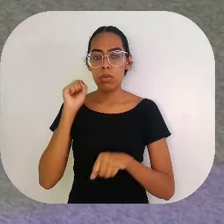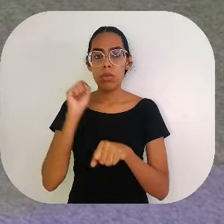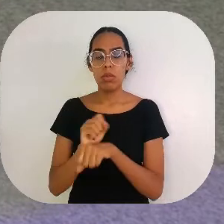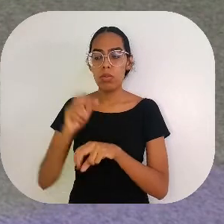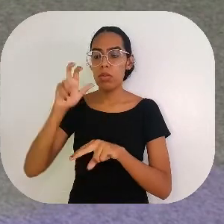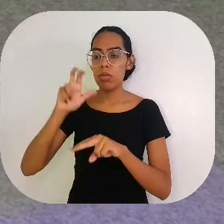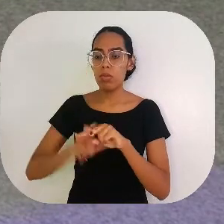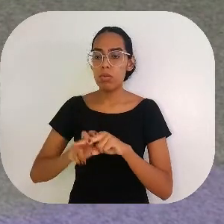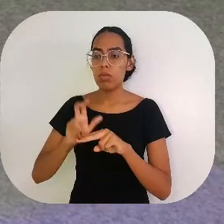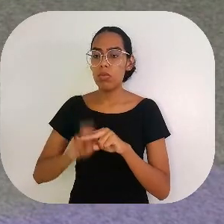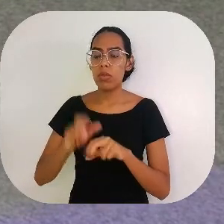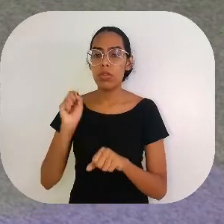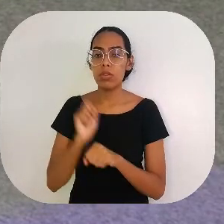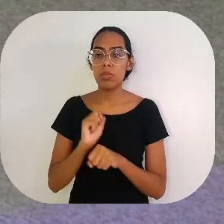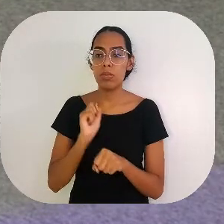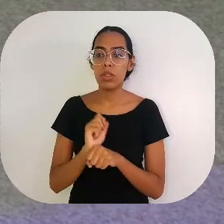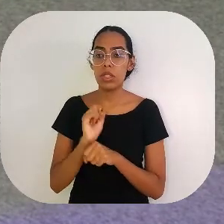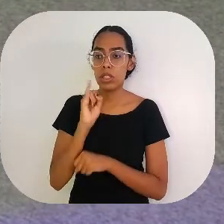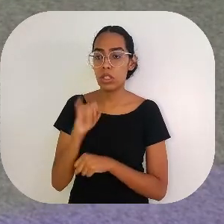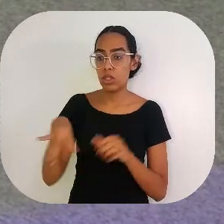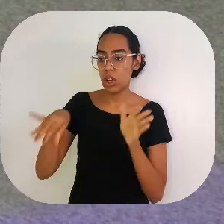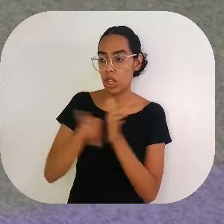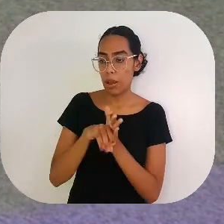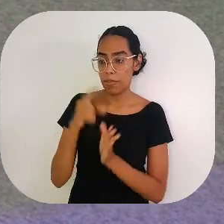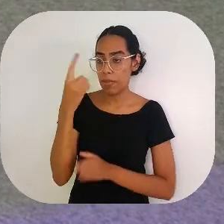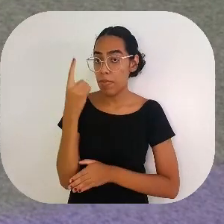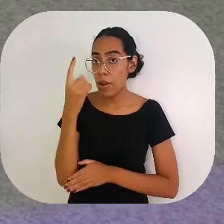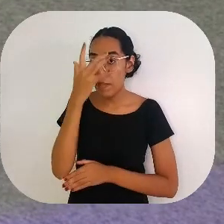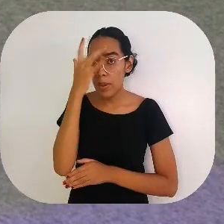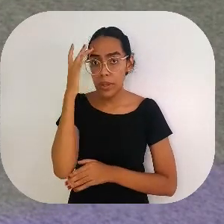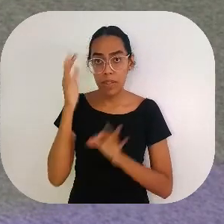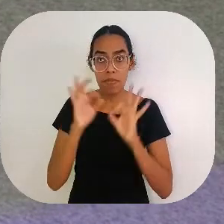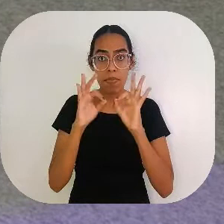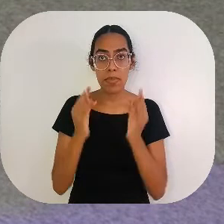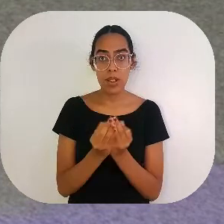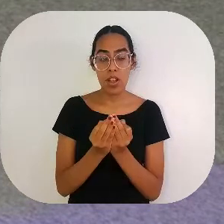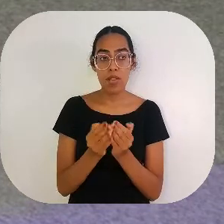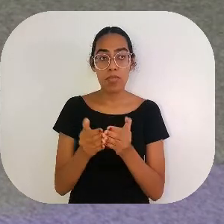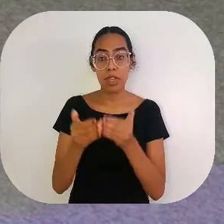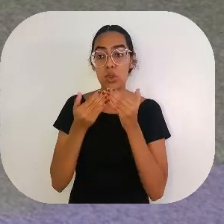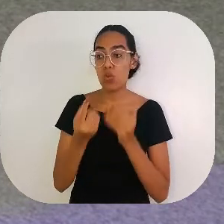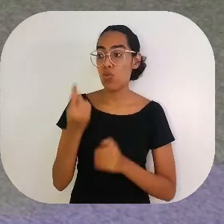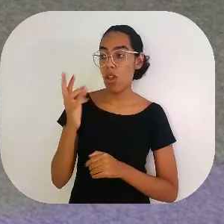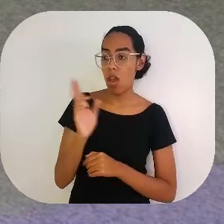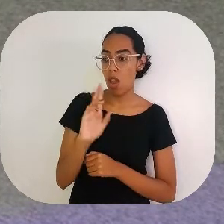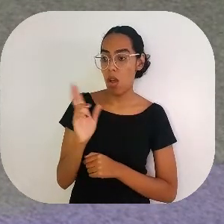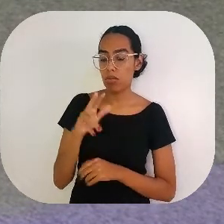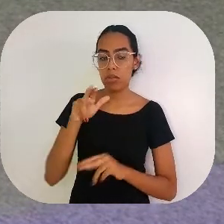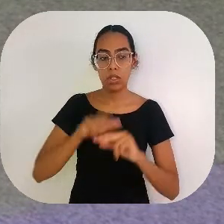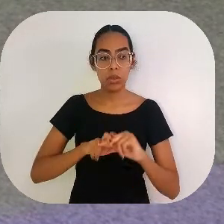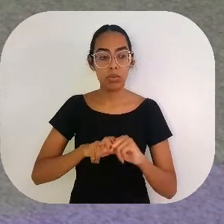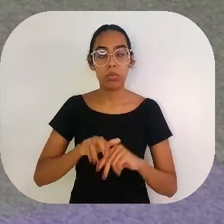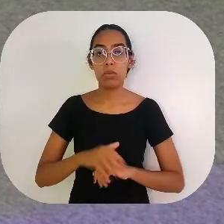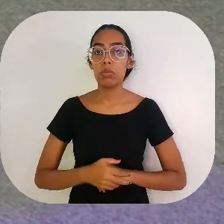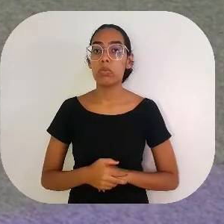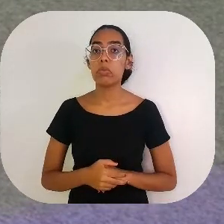velando, mas eu não vou dispensar, não. Eu vou me sentar aqui e vou esperar. Quando chegar, a primeira pessoa da